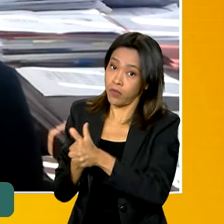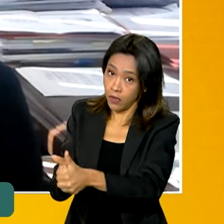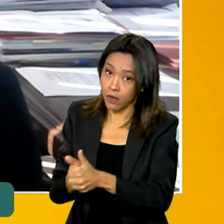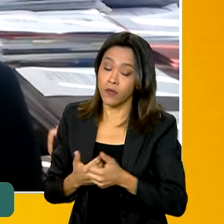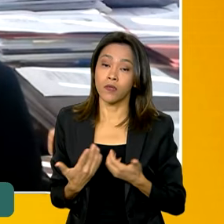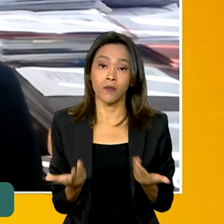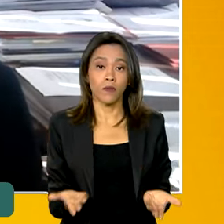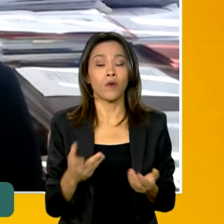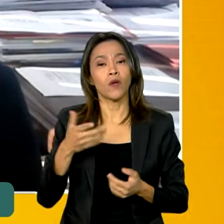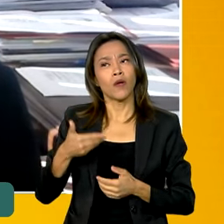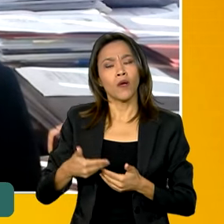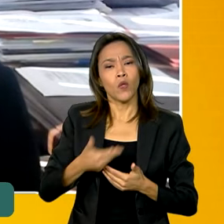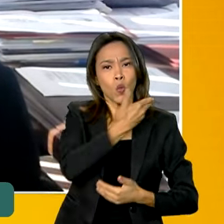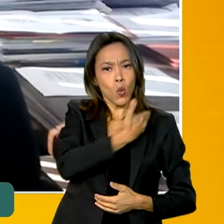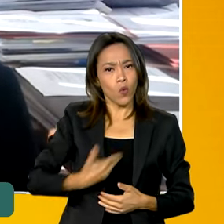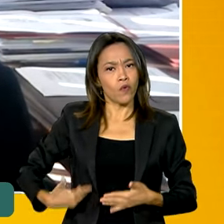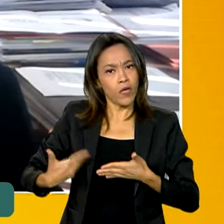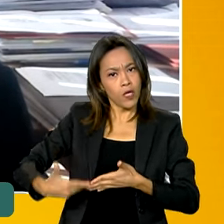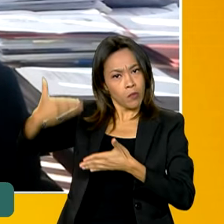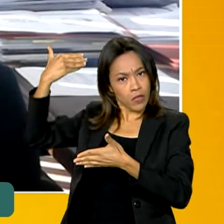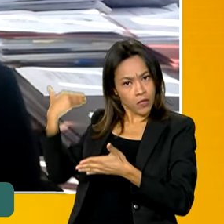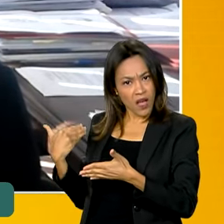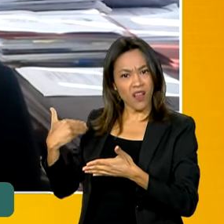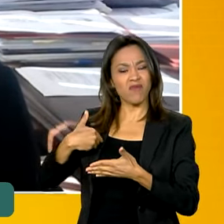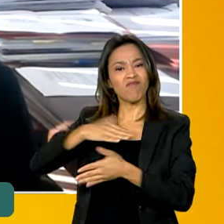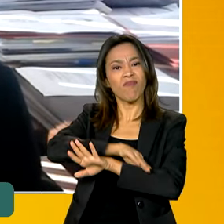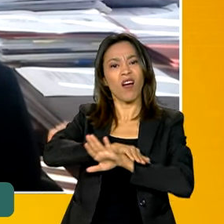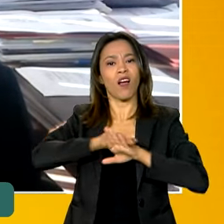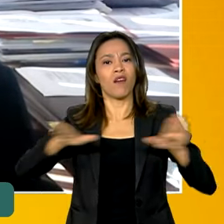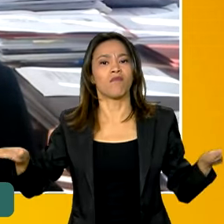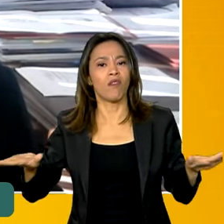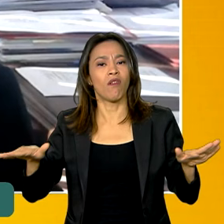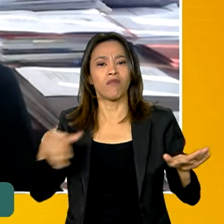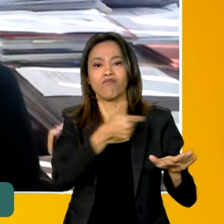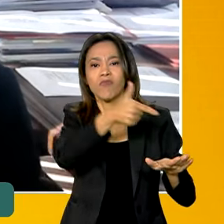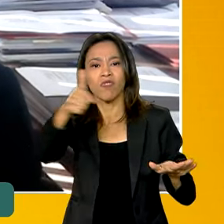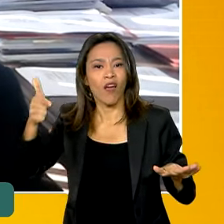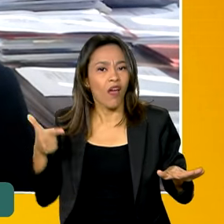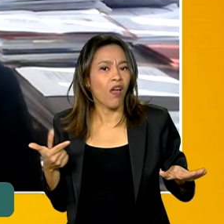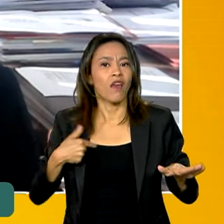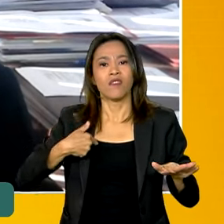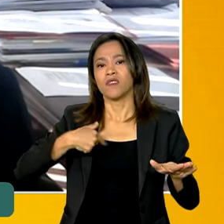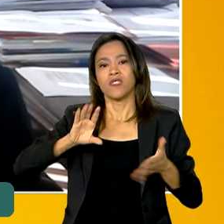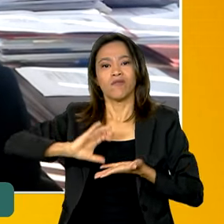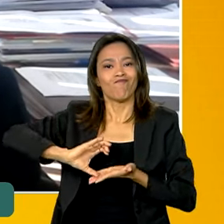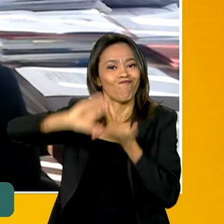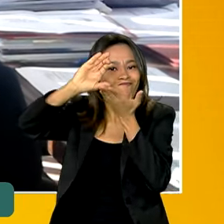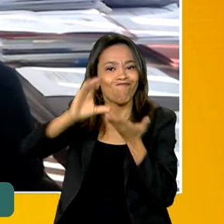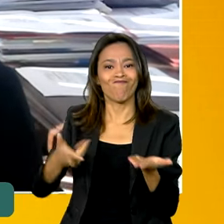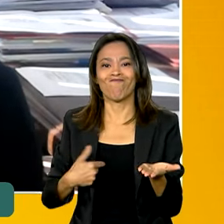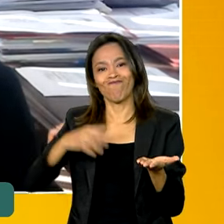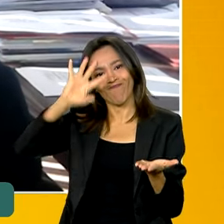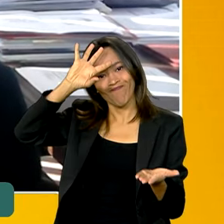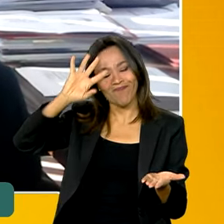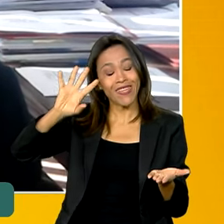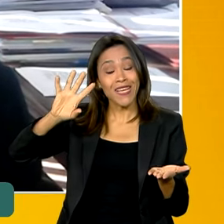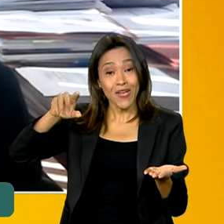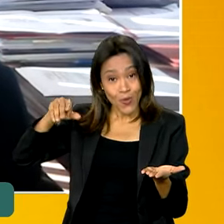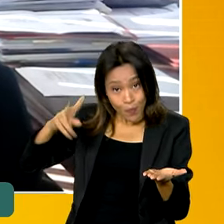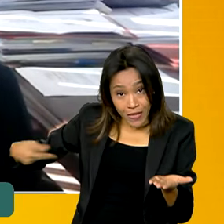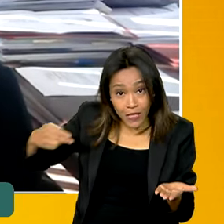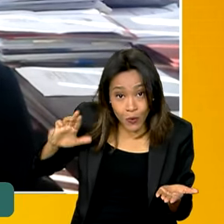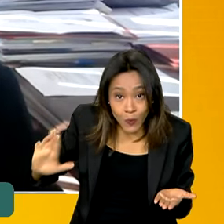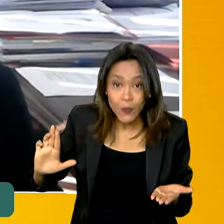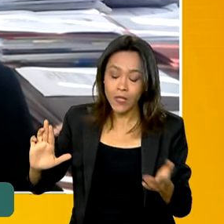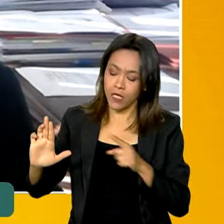tivemos, no governo anterior, uma destruição deliberada de muitas dessas instâncias. O presidente Lula